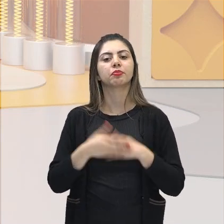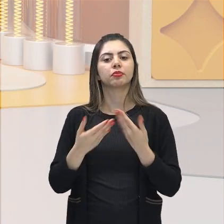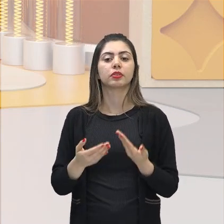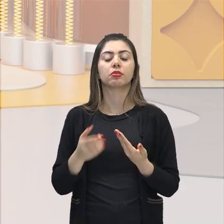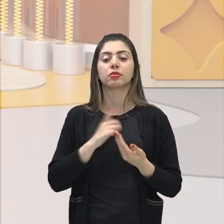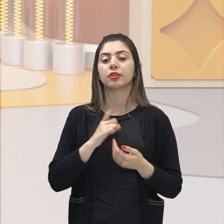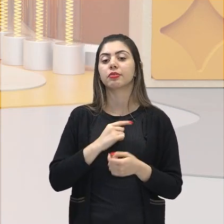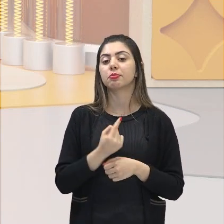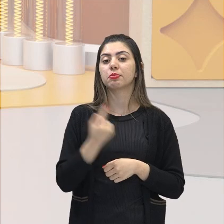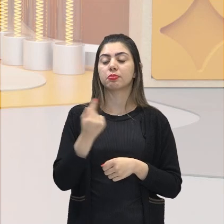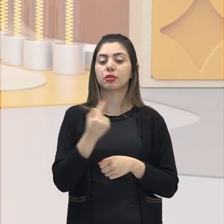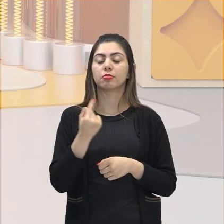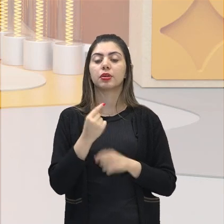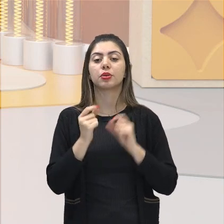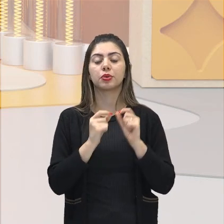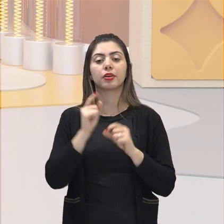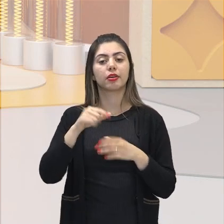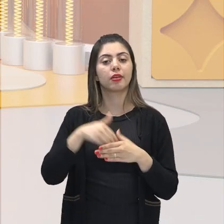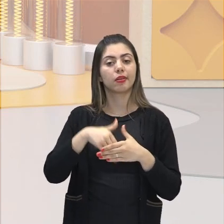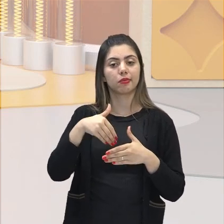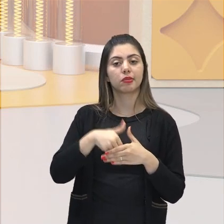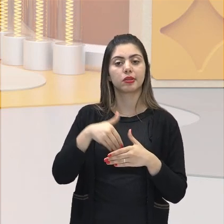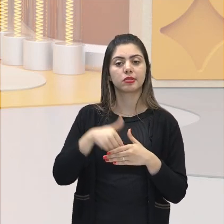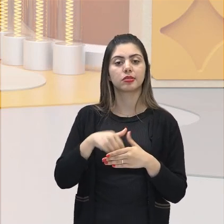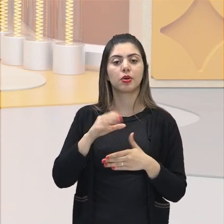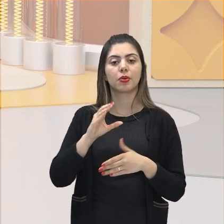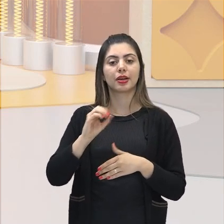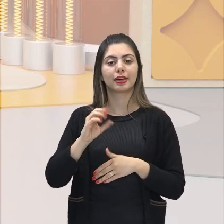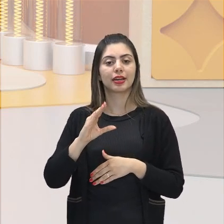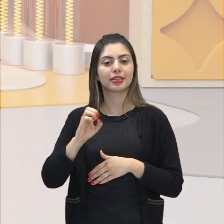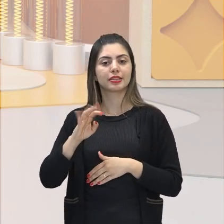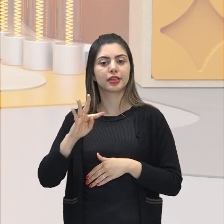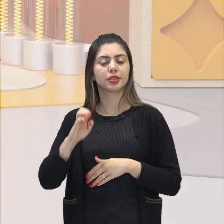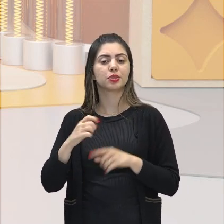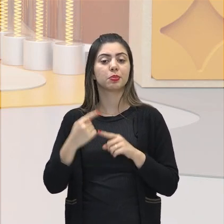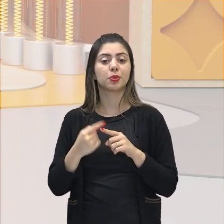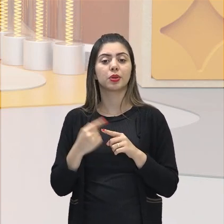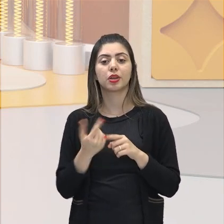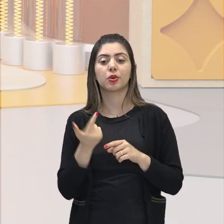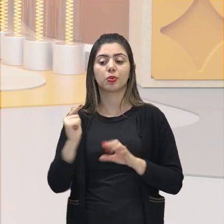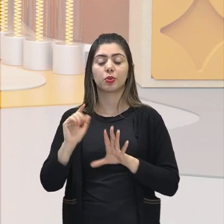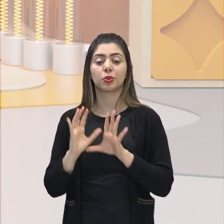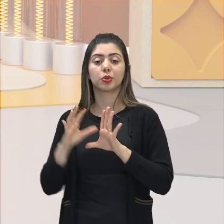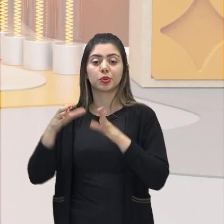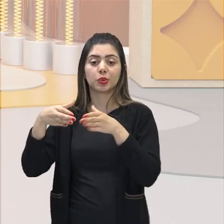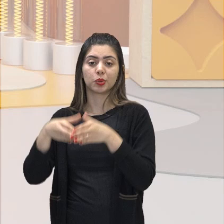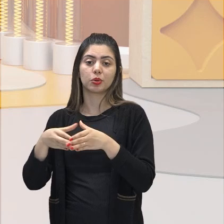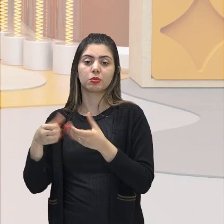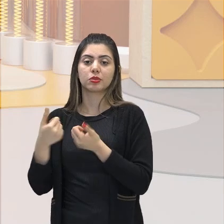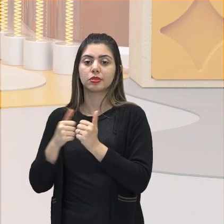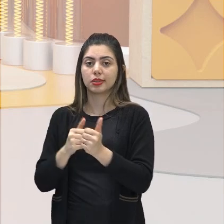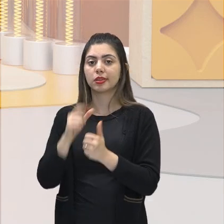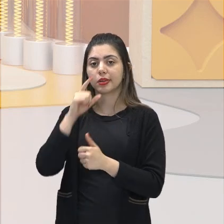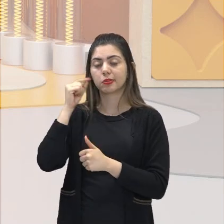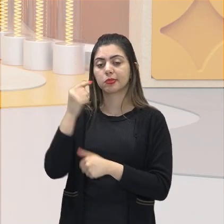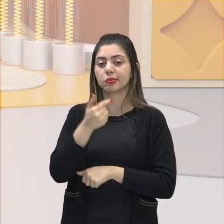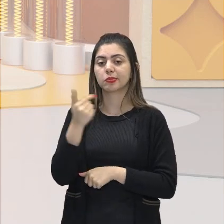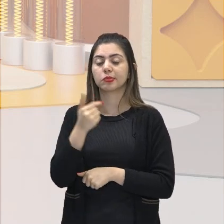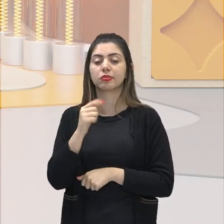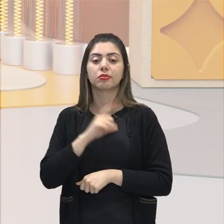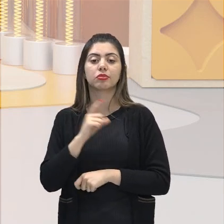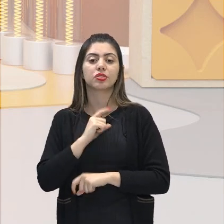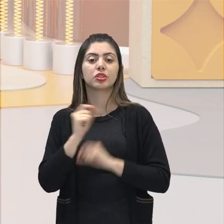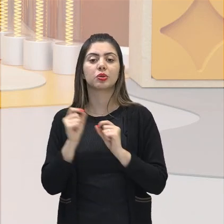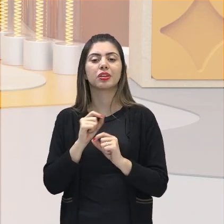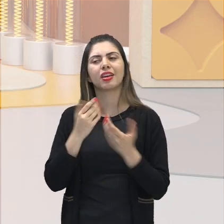parlamentares nas chamadas eleições do cacete. Por quê? Porque o Partido Conservador, nessa eleição, tinha ali ainda